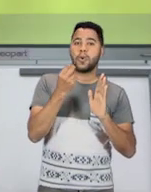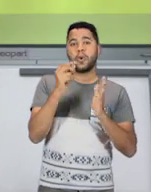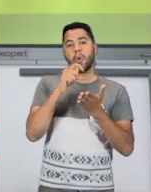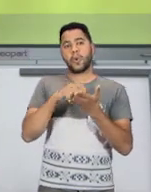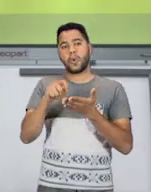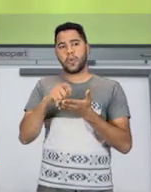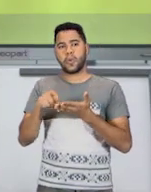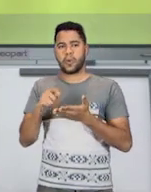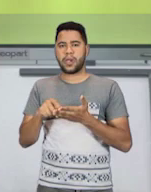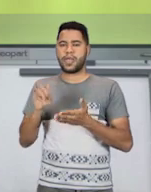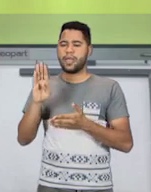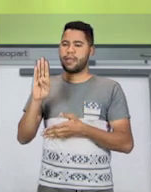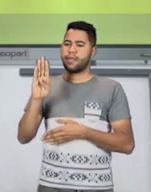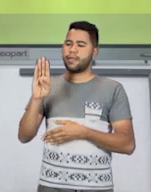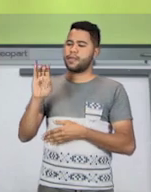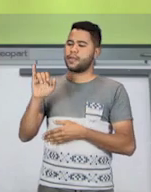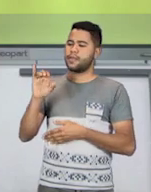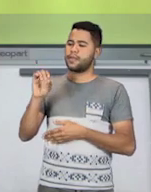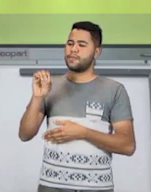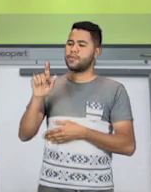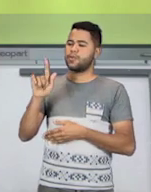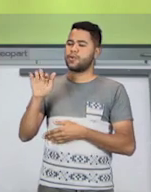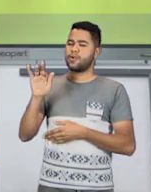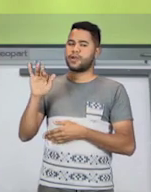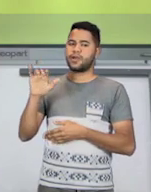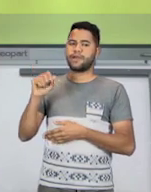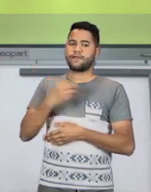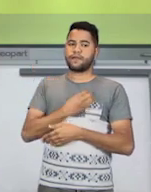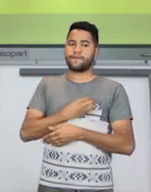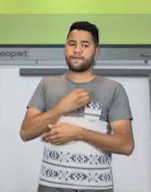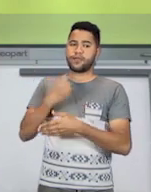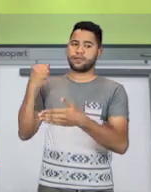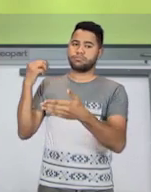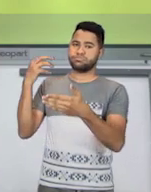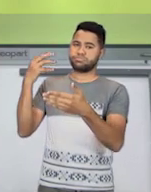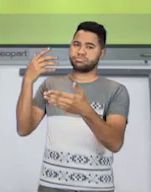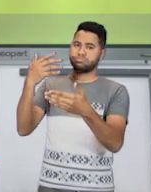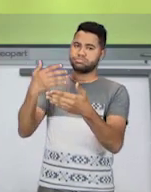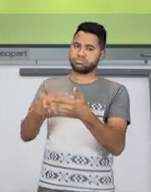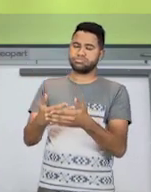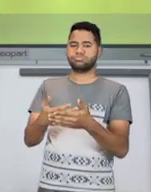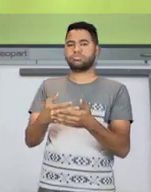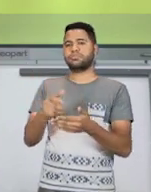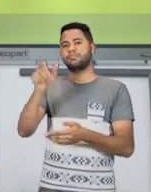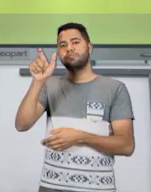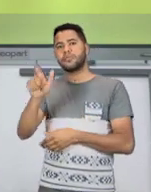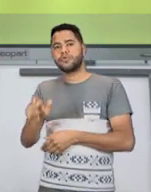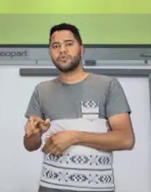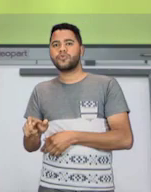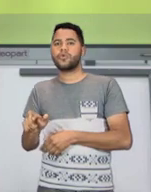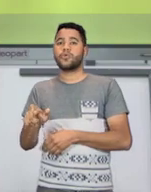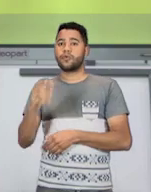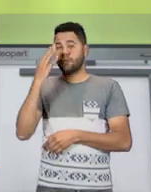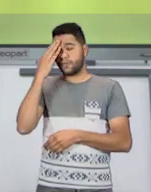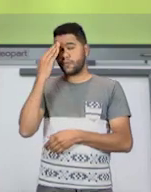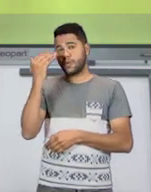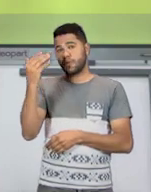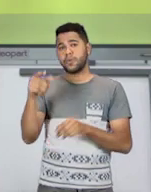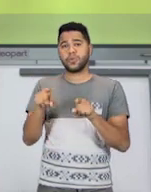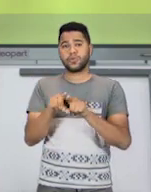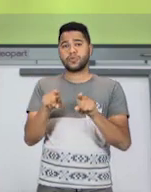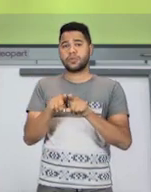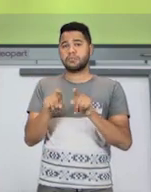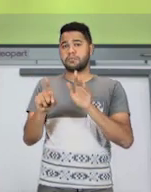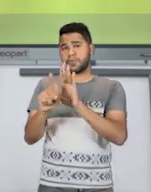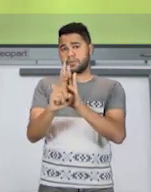são as biografias. Usamos o gênero biografia para falar sobre um artista, sobre uma pessoa ou até um